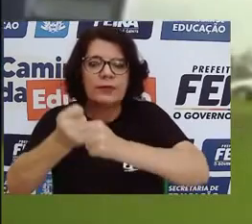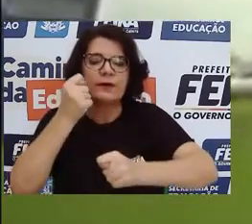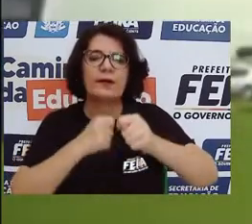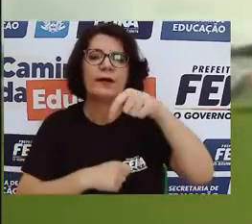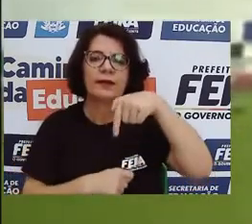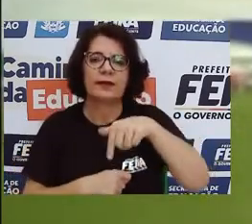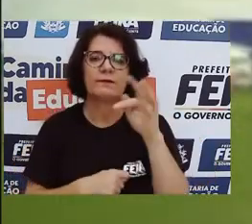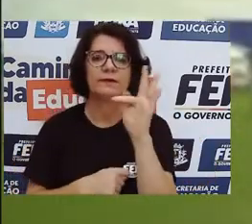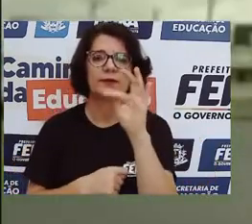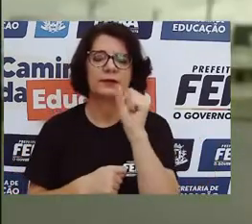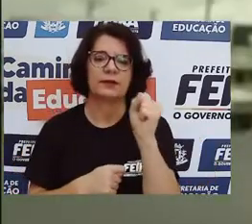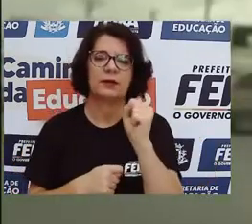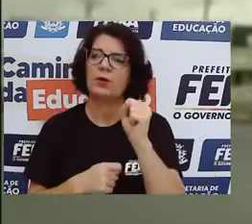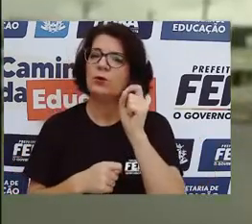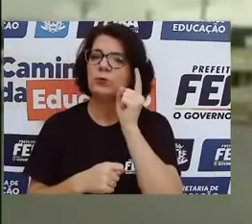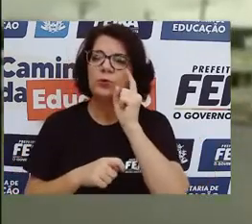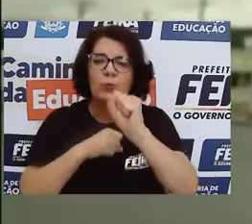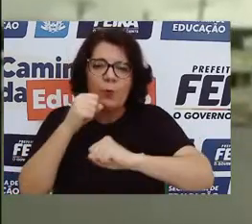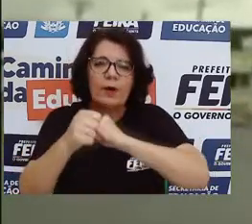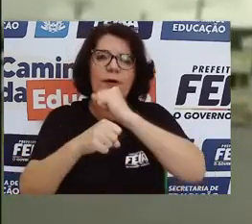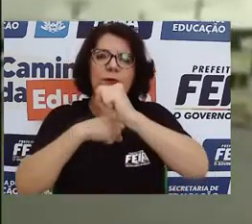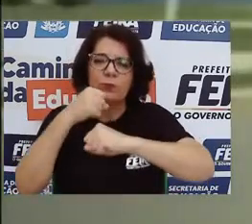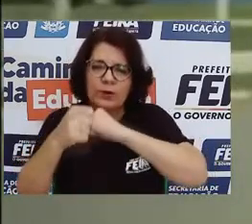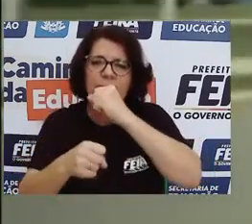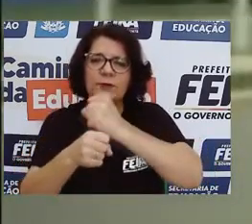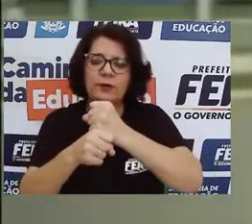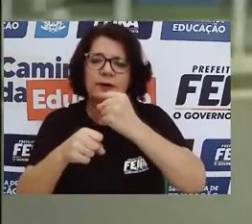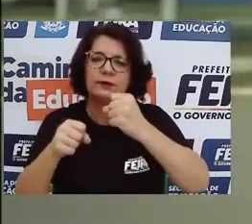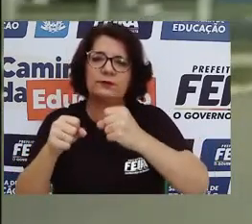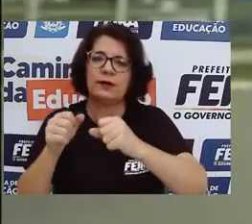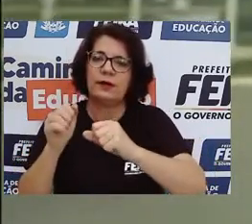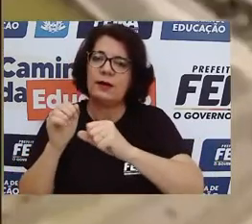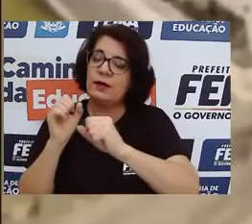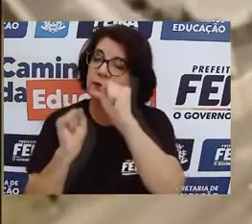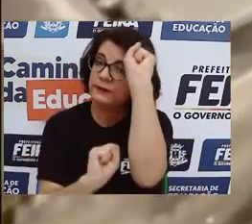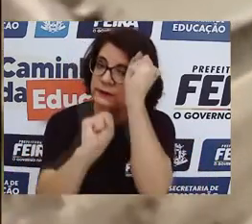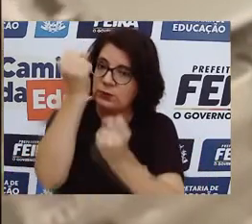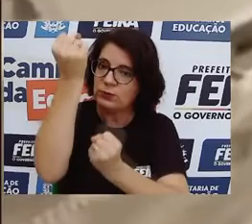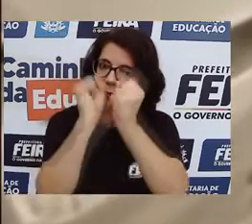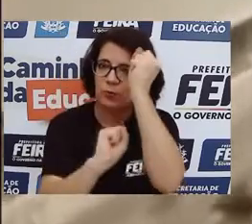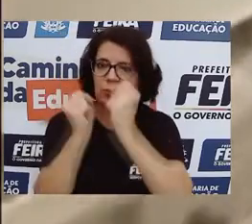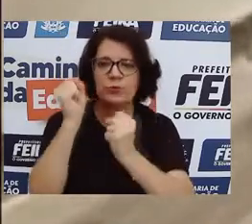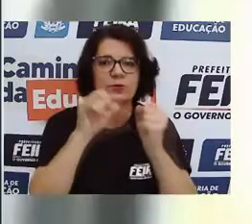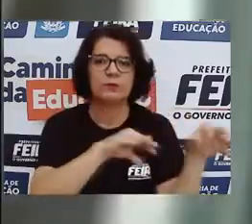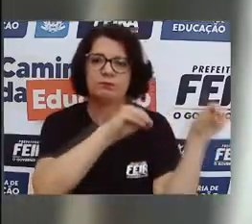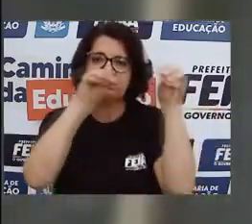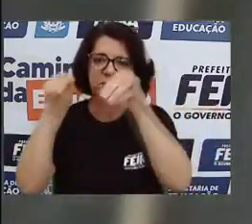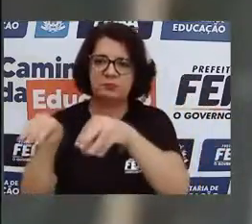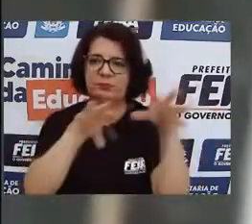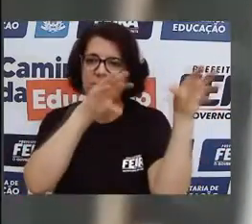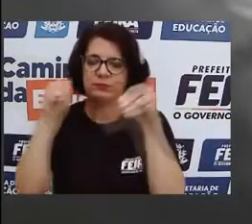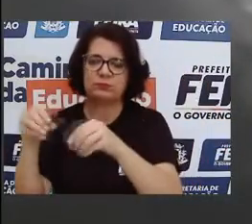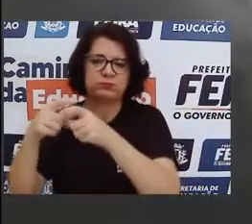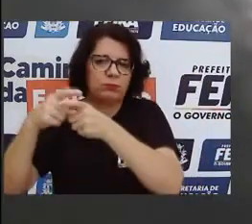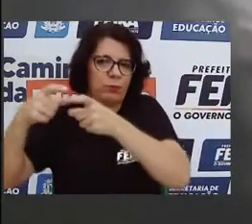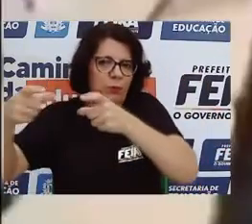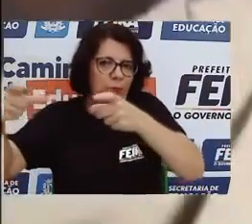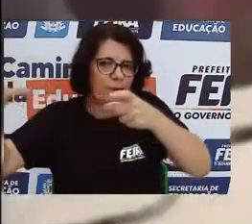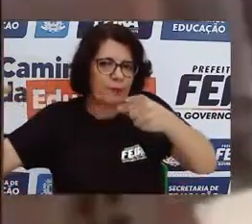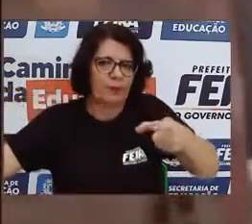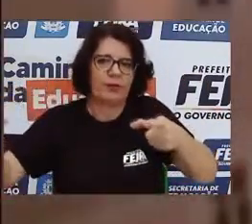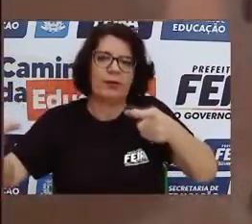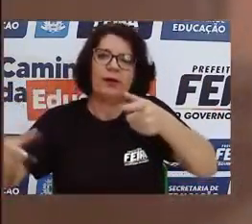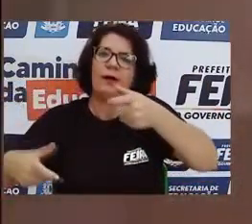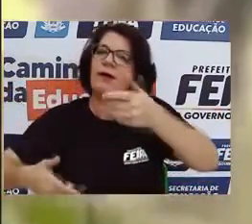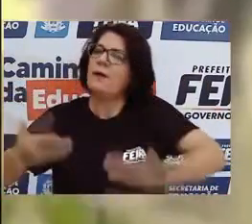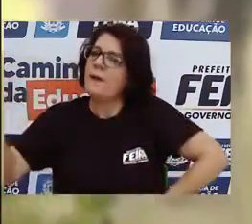Santana, a cada ano a indústria se consolida, atraindo grandes investimentos e empresas de porte mundial, gerando emprego e